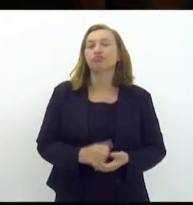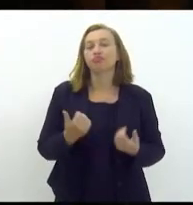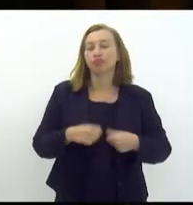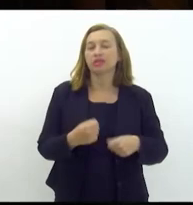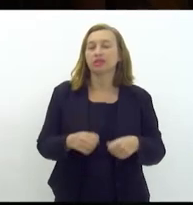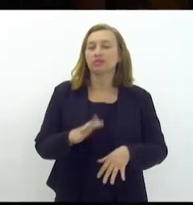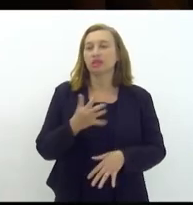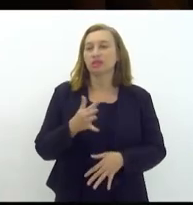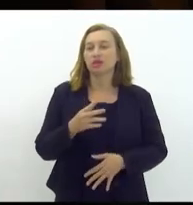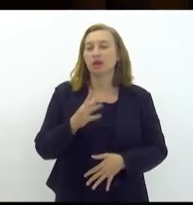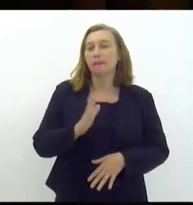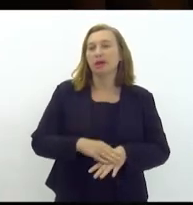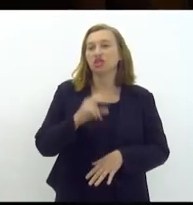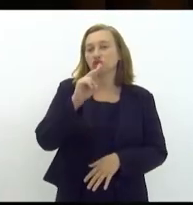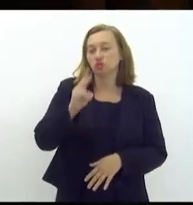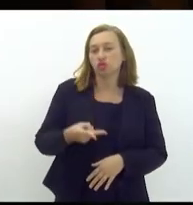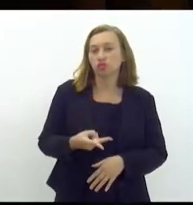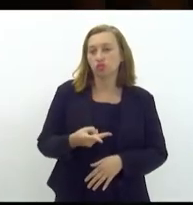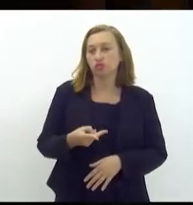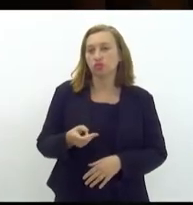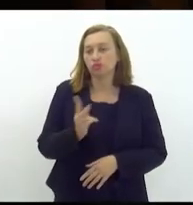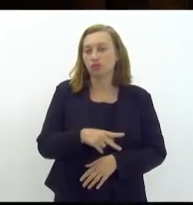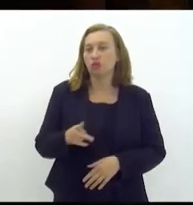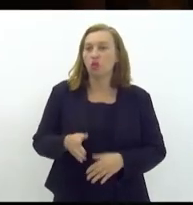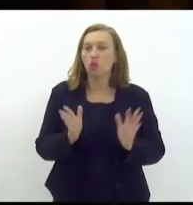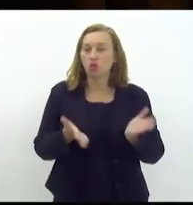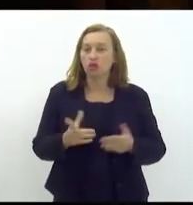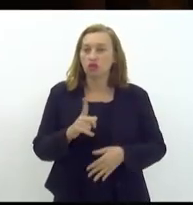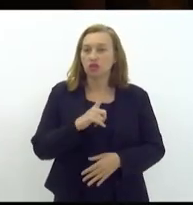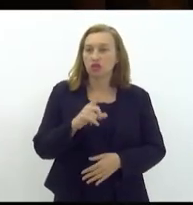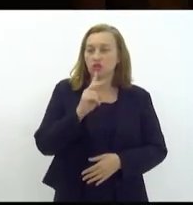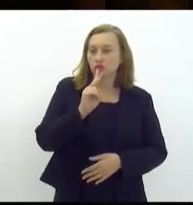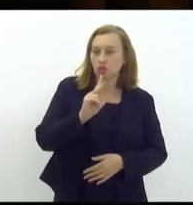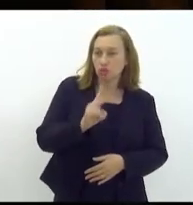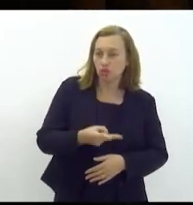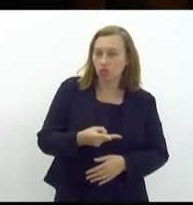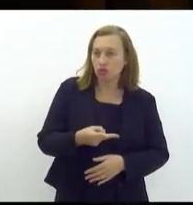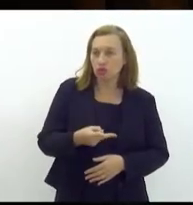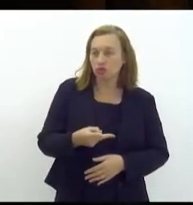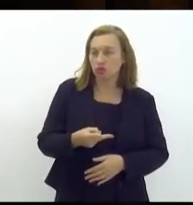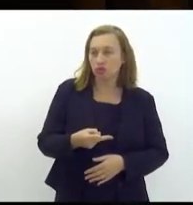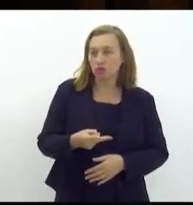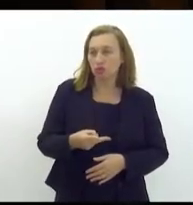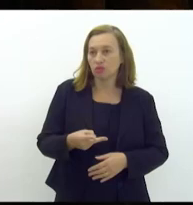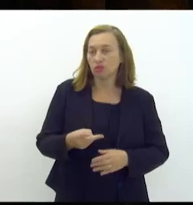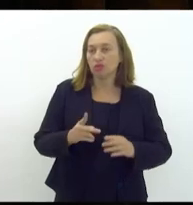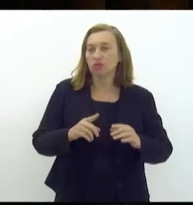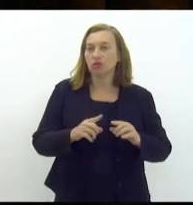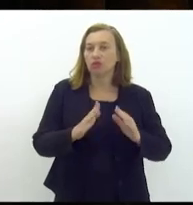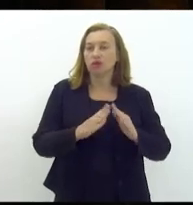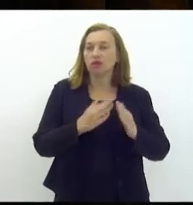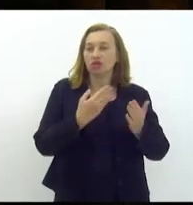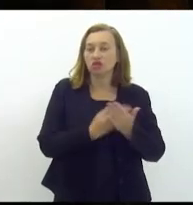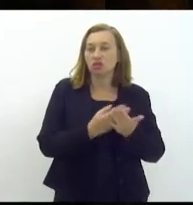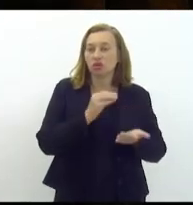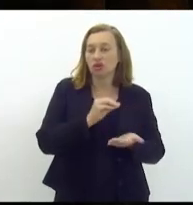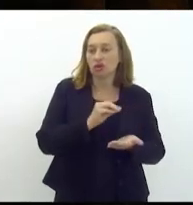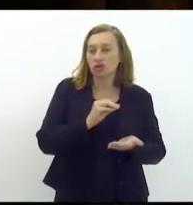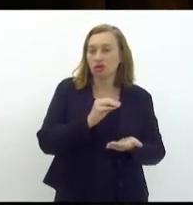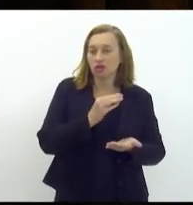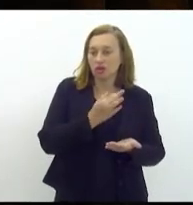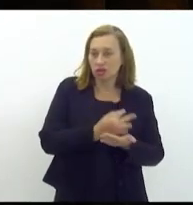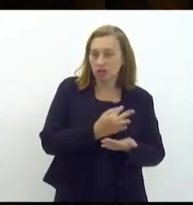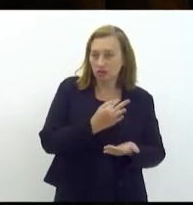pelo menos mais 2 mil professores porque nós temos hoje 2 mil turmas no estado do Rio de Janeiro em que falta professor